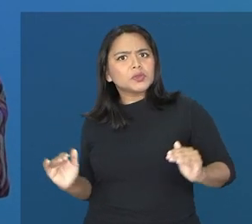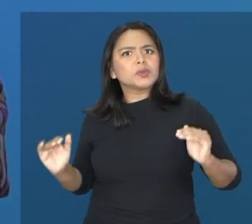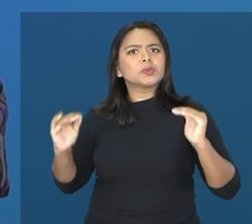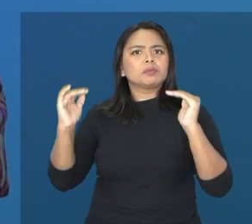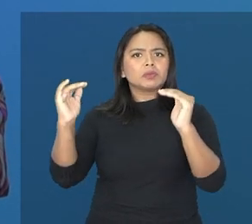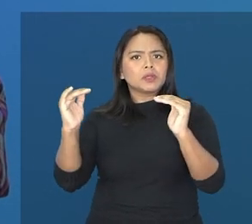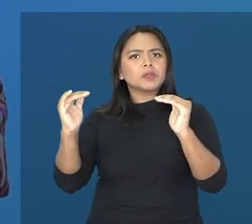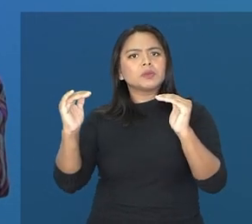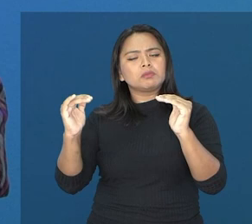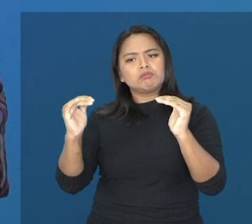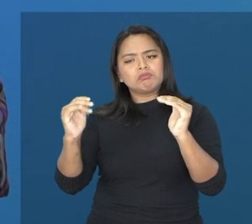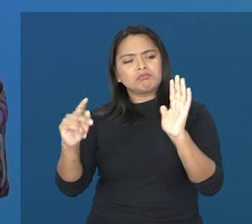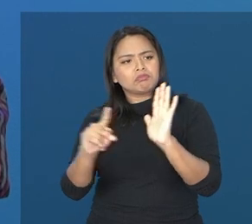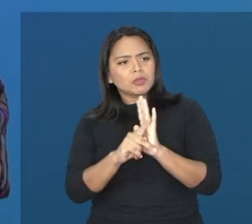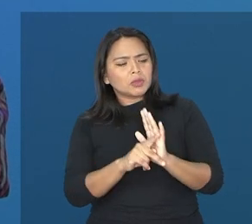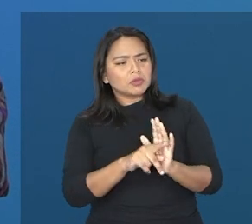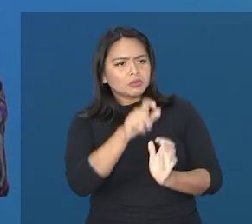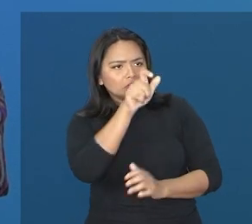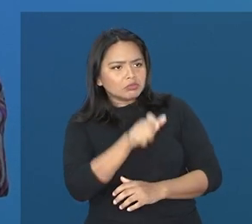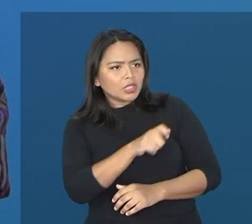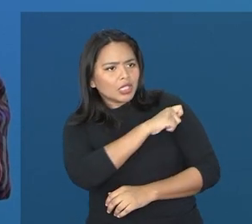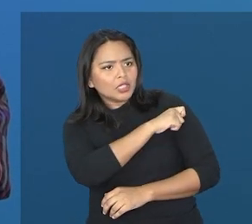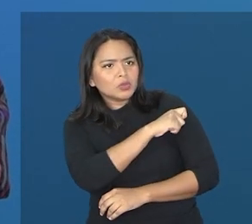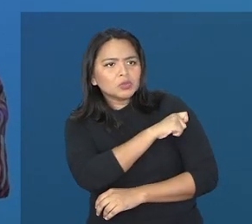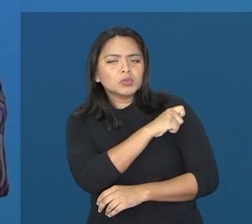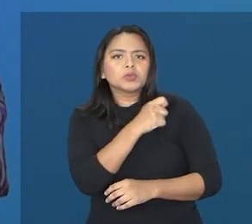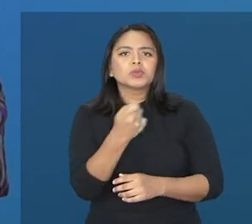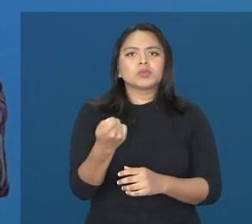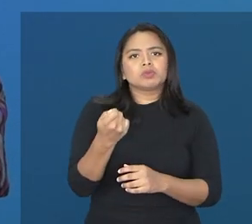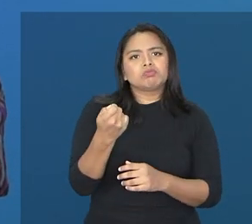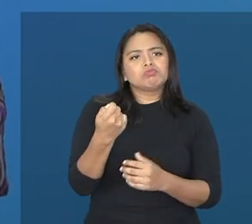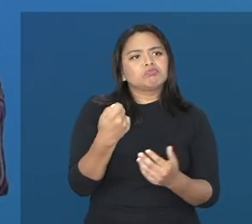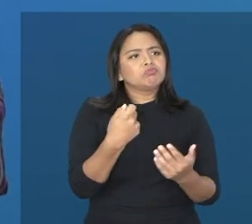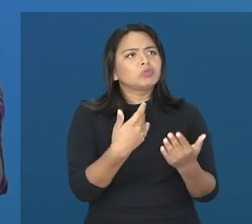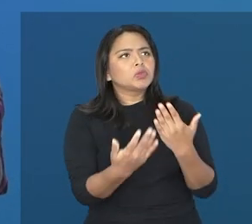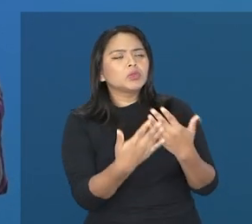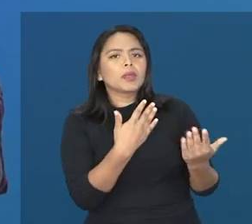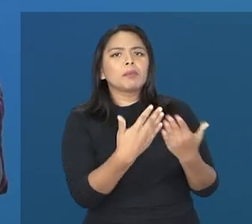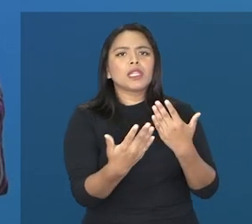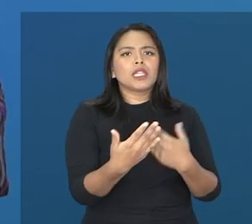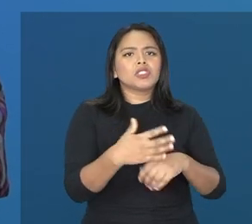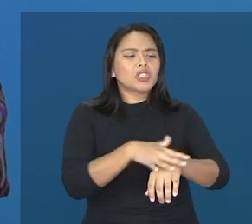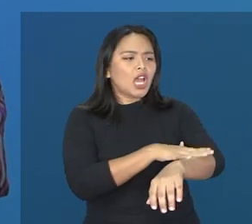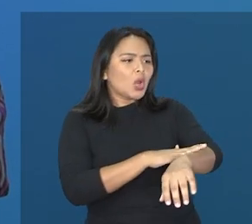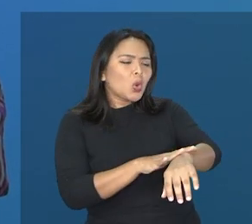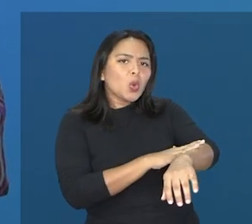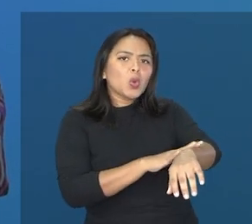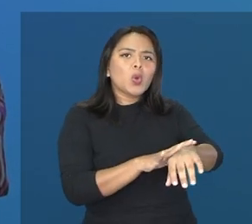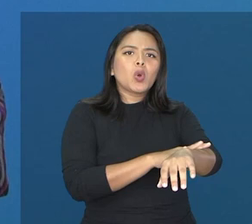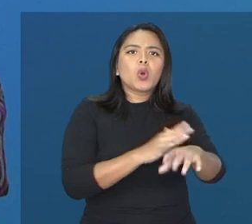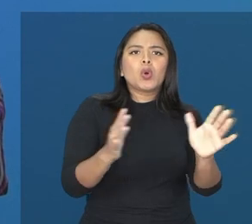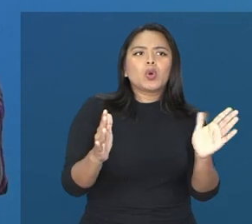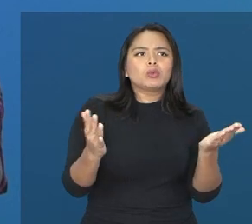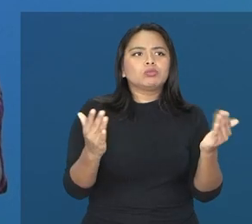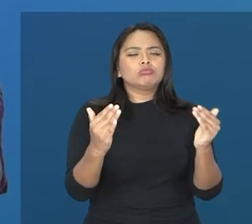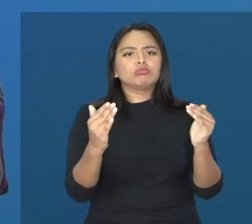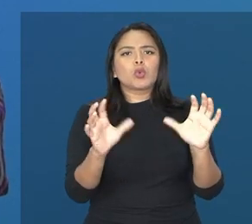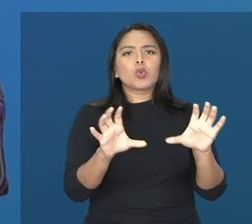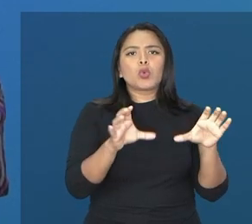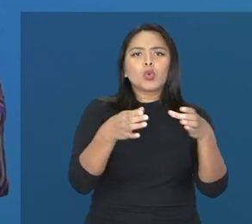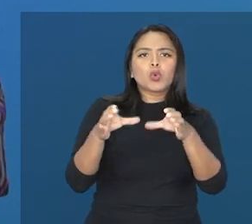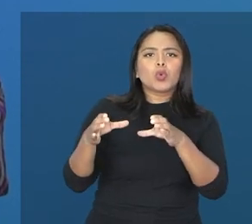tido por um aluno ou aluna, independente da cor, do credo, da classe social,